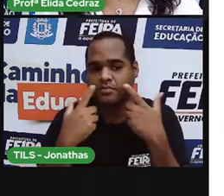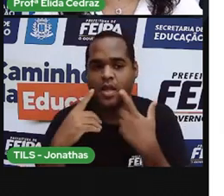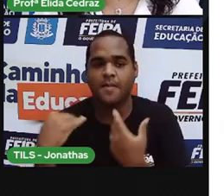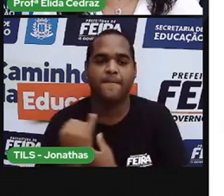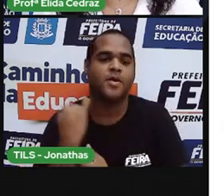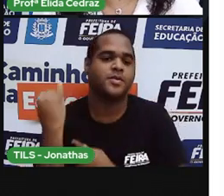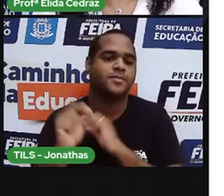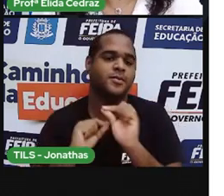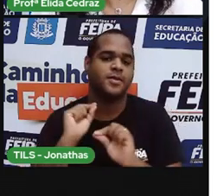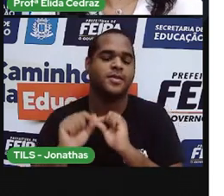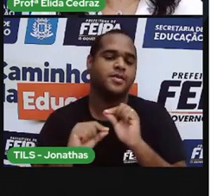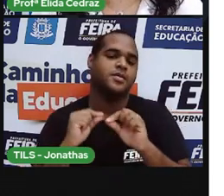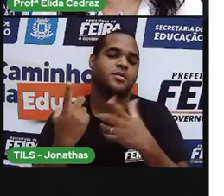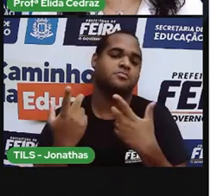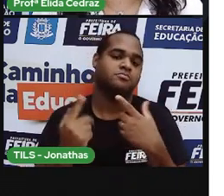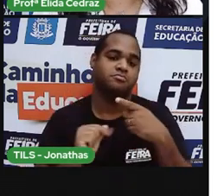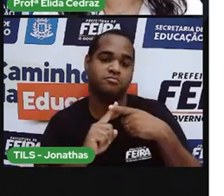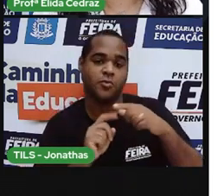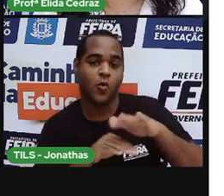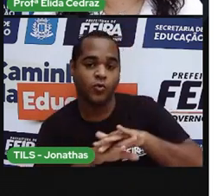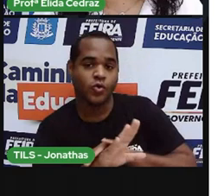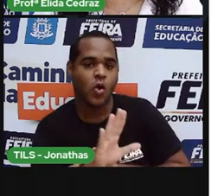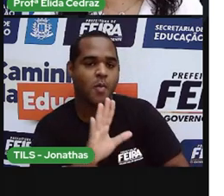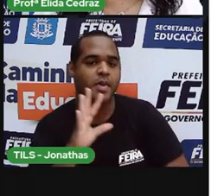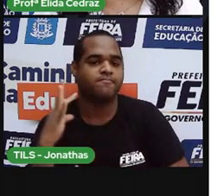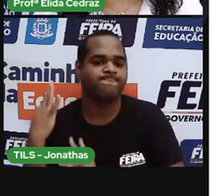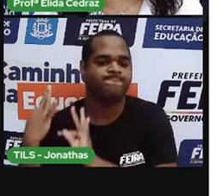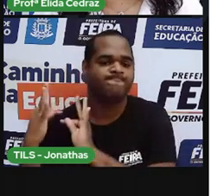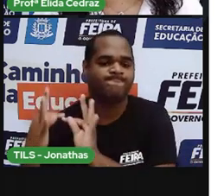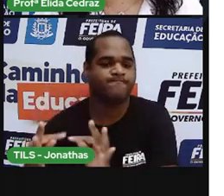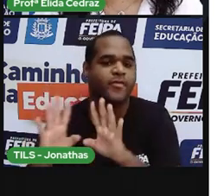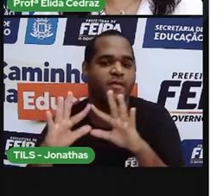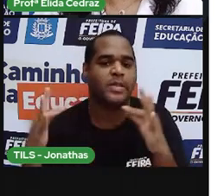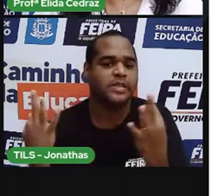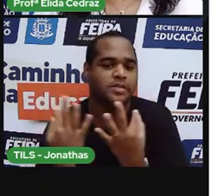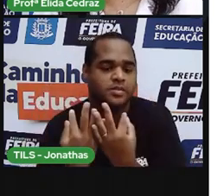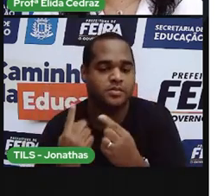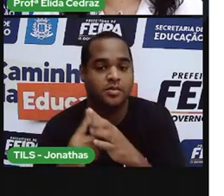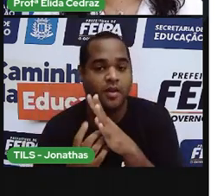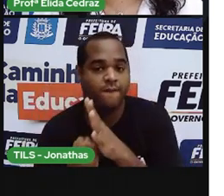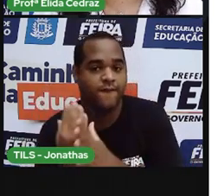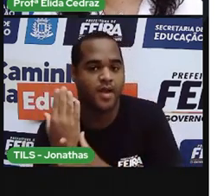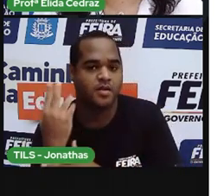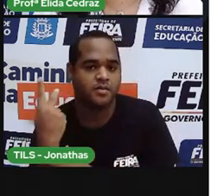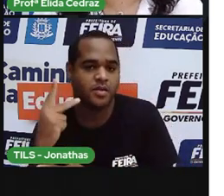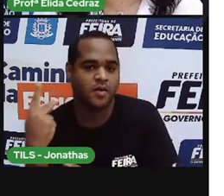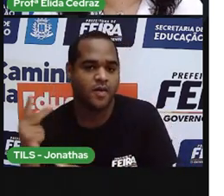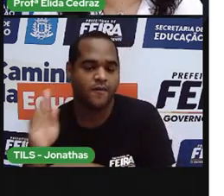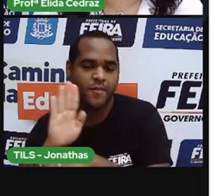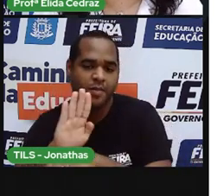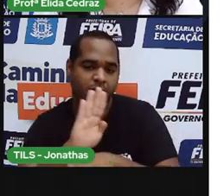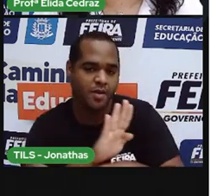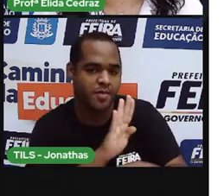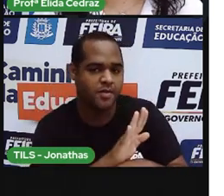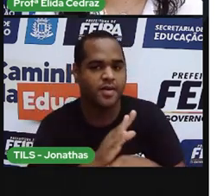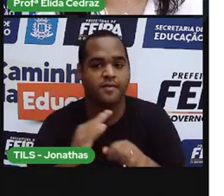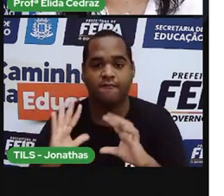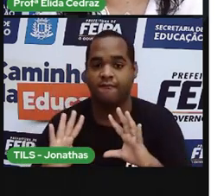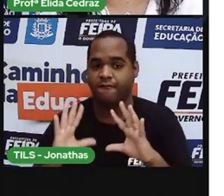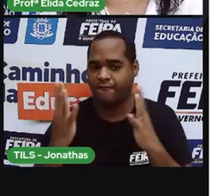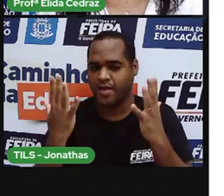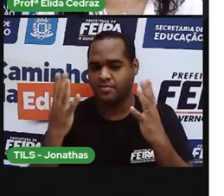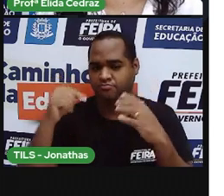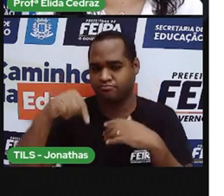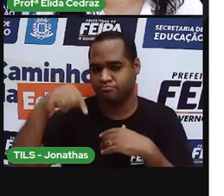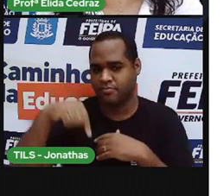interessantes. Costumes e tradições familiares, a origem e os tipos de bairro e